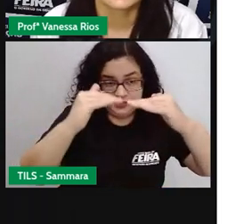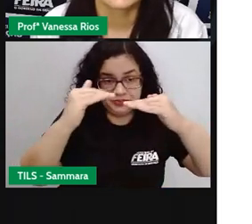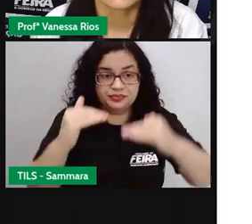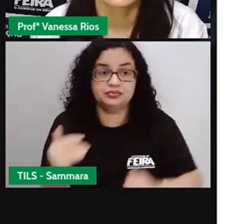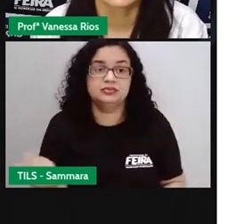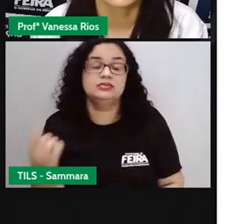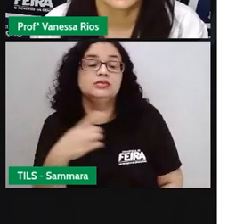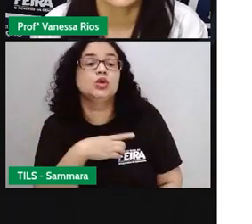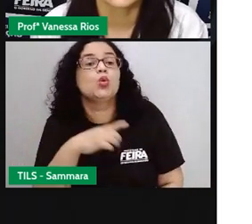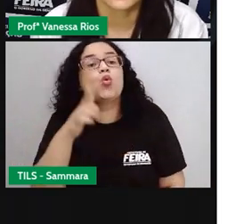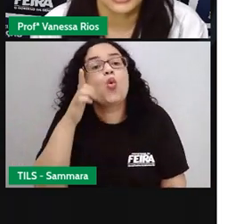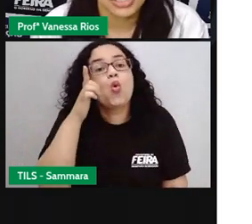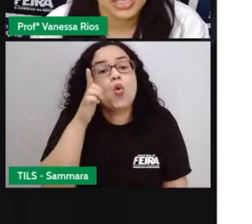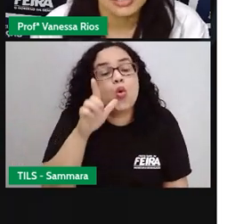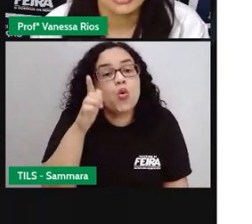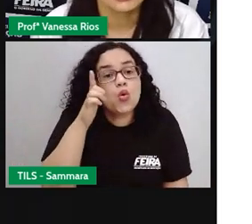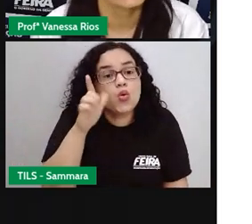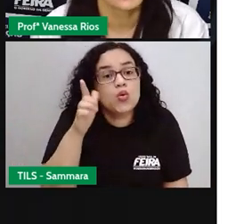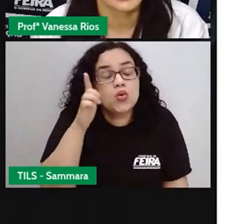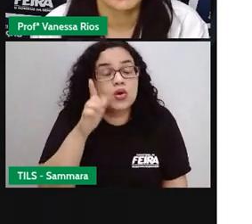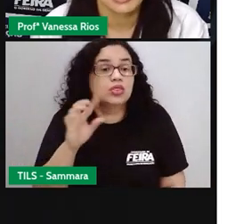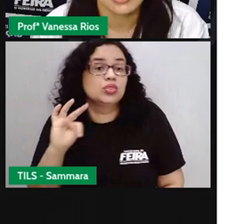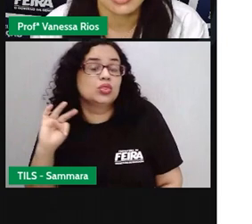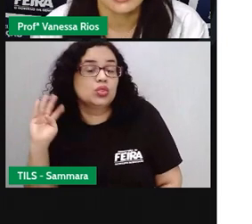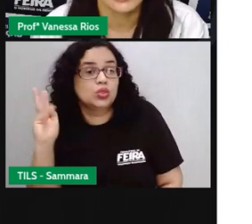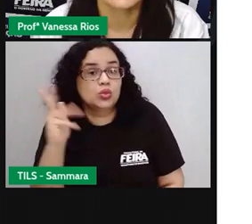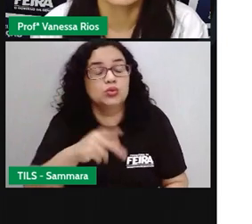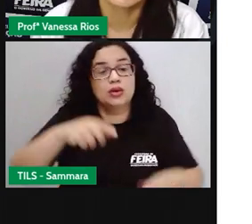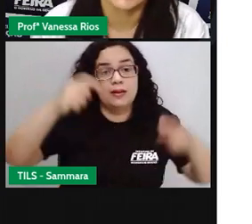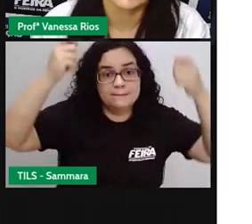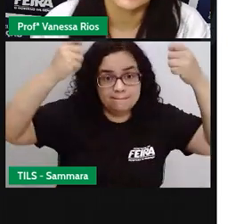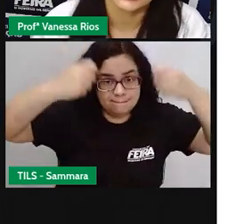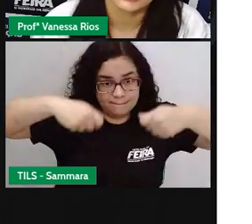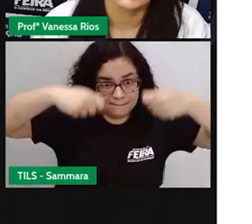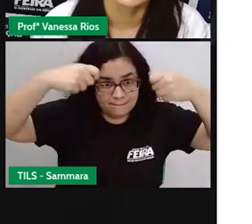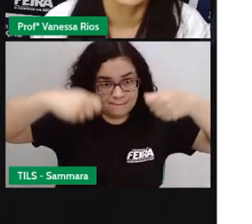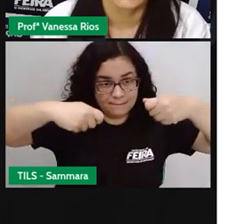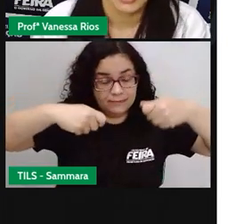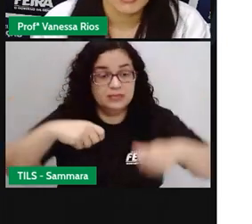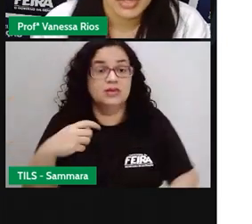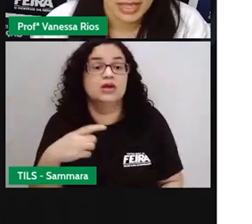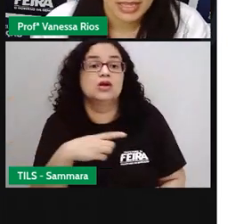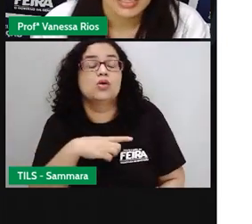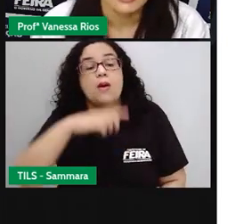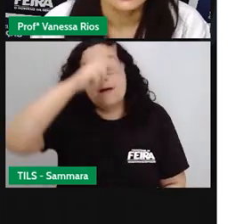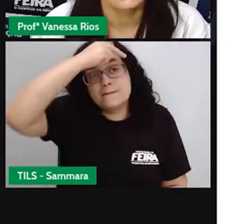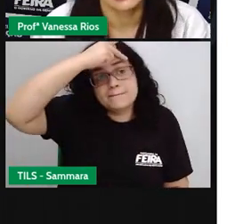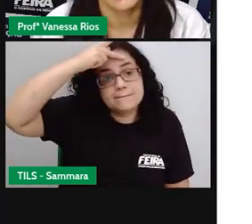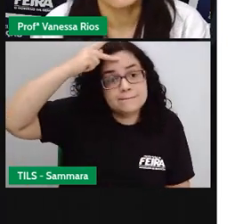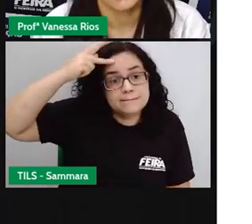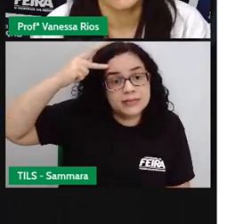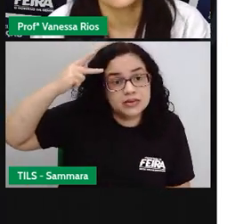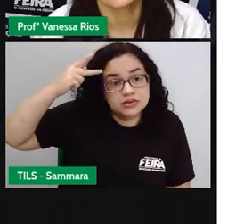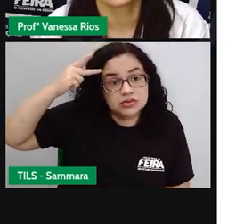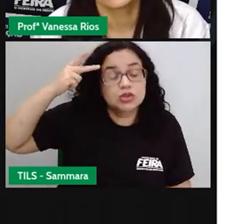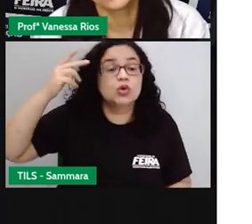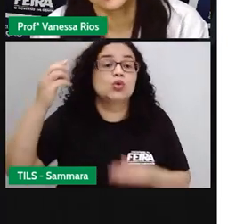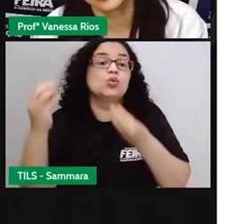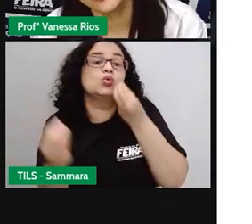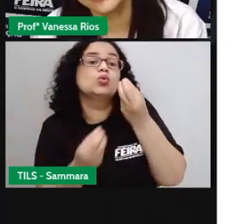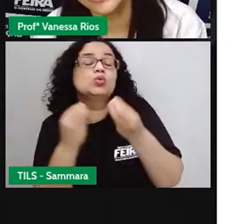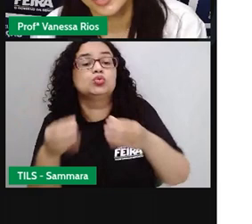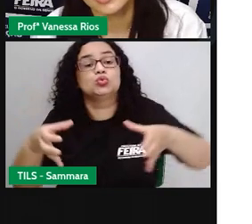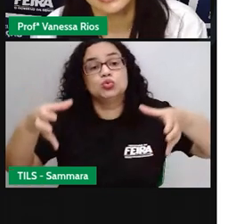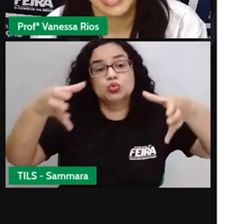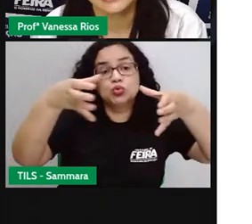que ele consiga agir em tudo que ele precisa, ele vai agir com alguém. Então, a formação